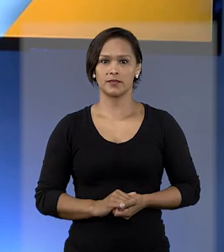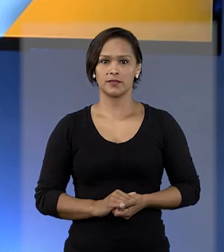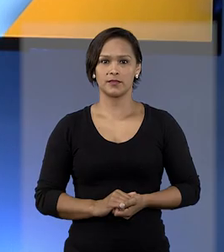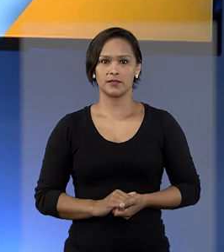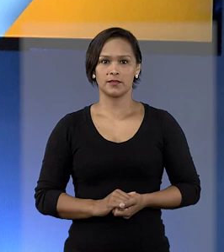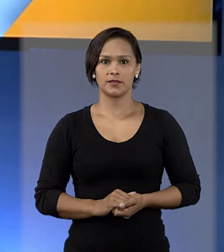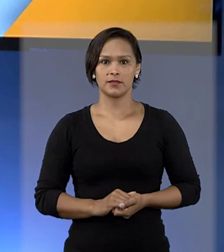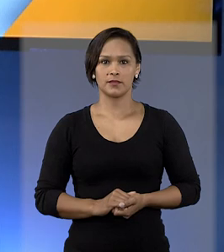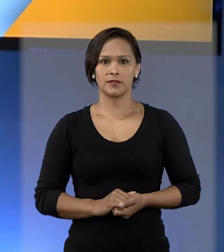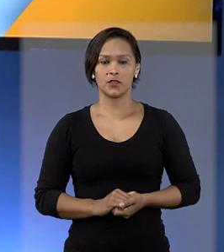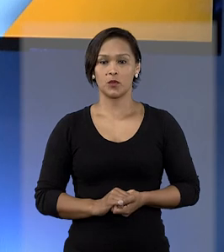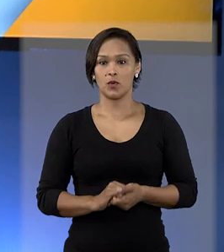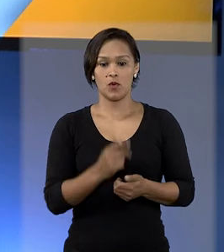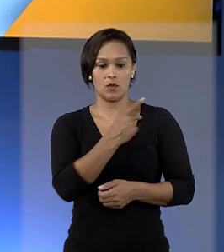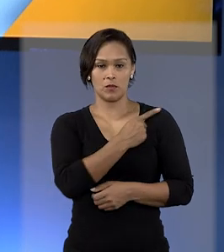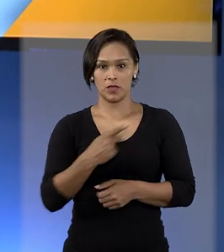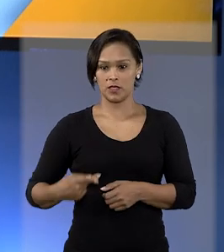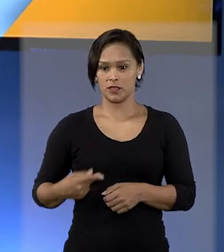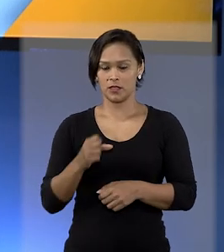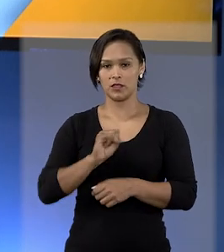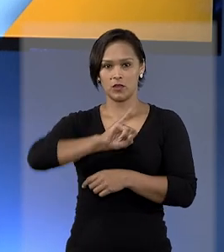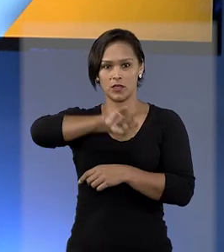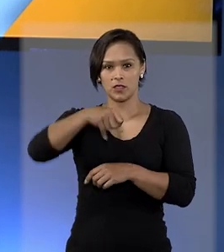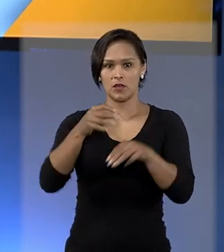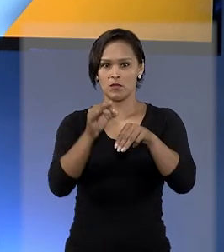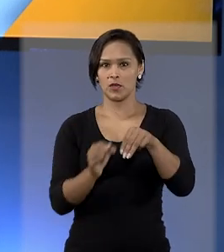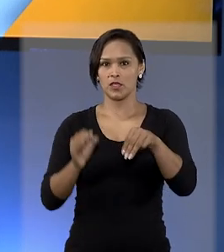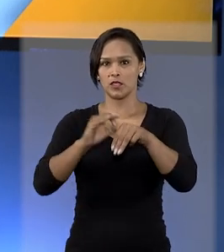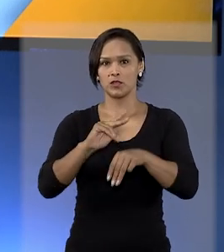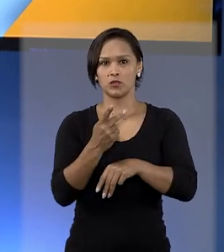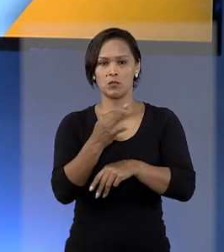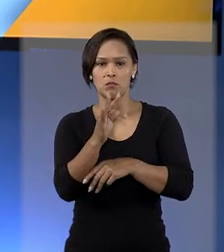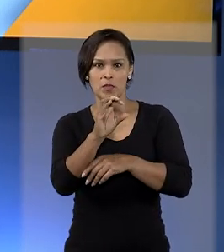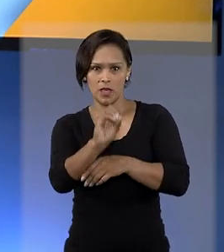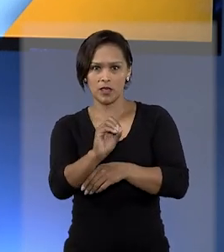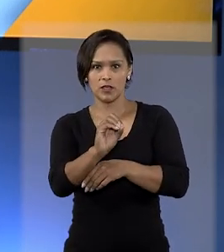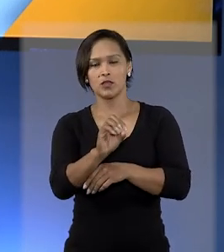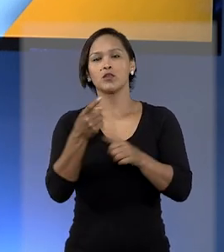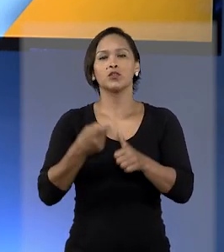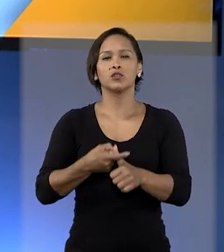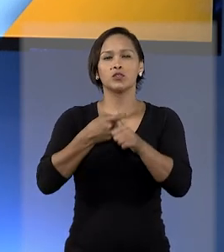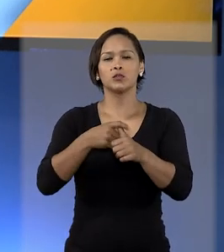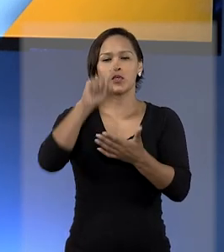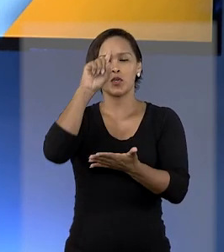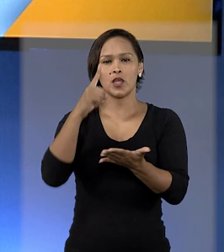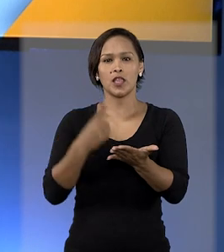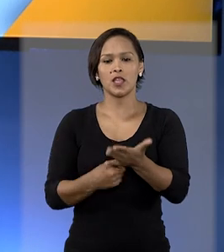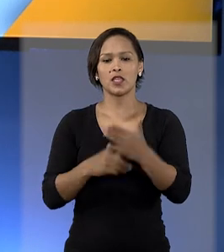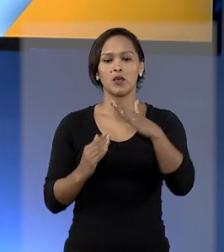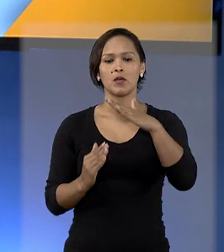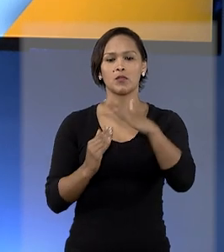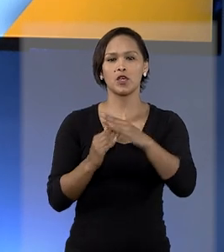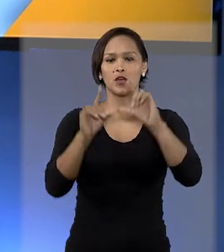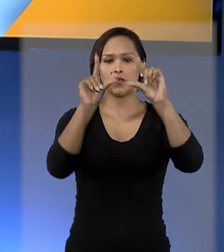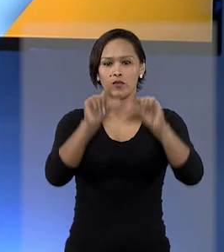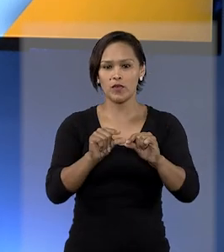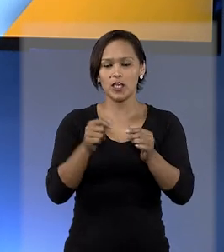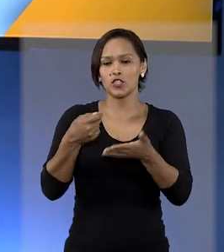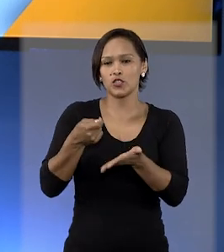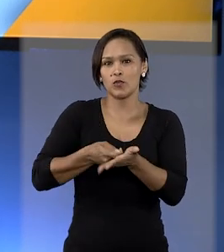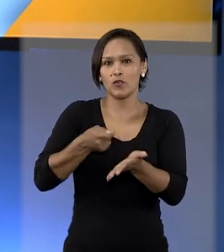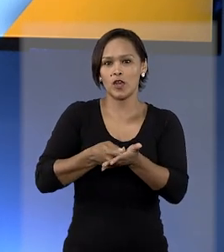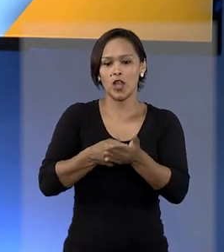O presidente do STJ, ministro Humberto Martins, suspendeu a decisão que impedia redução de pedágio